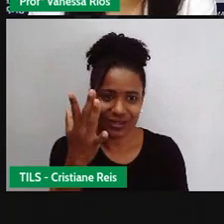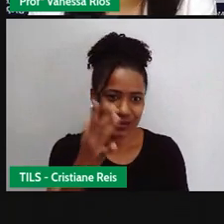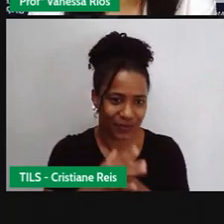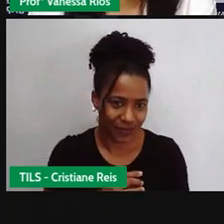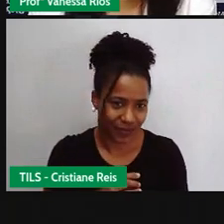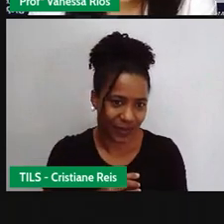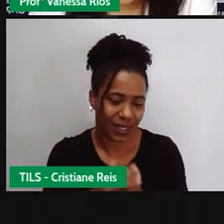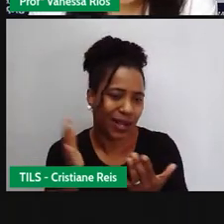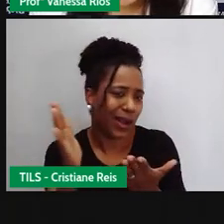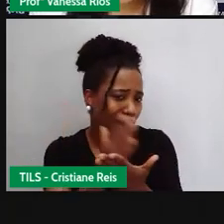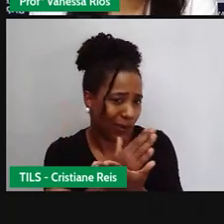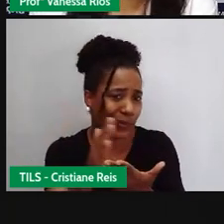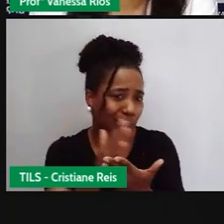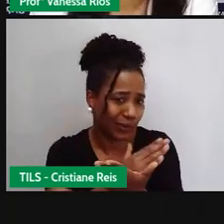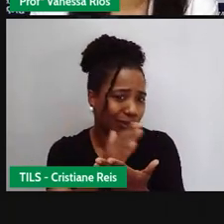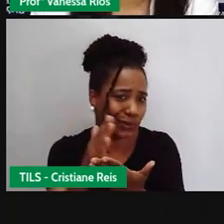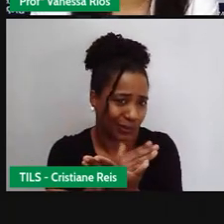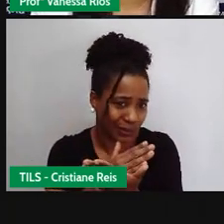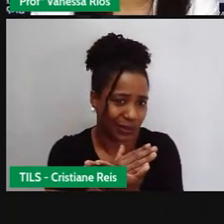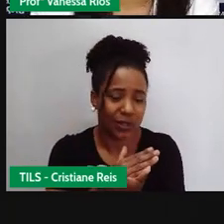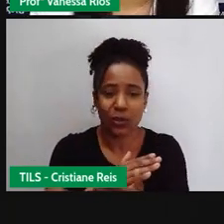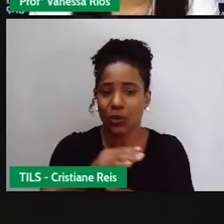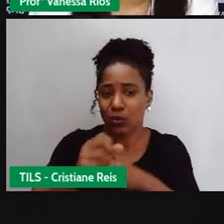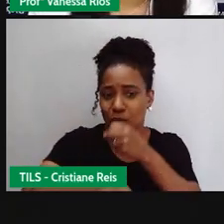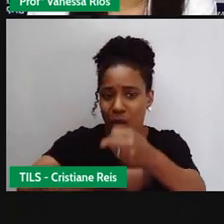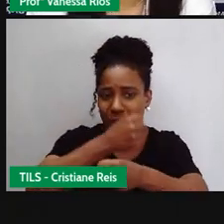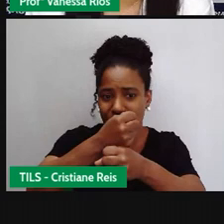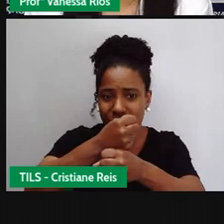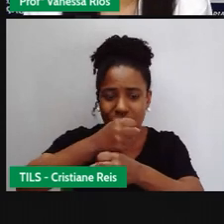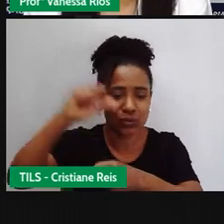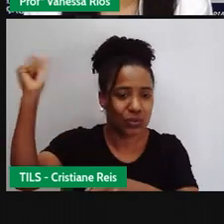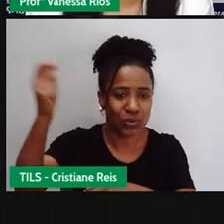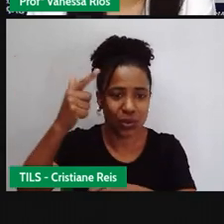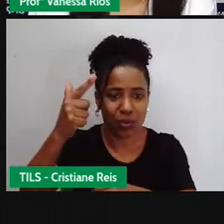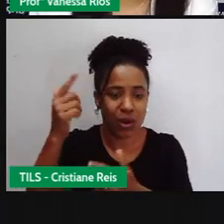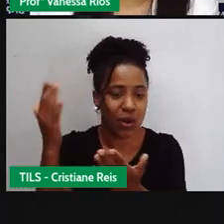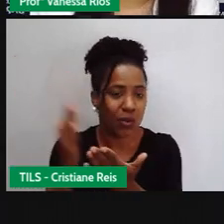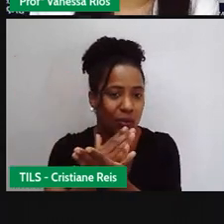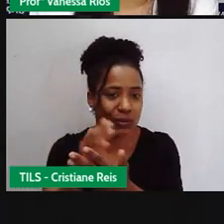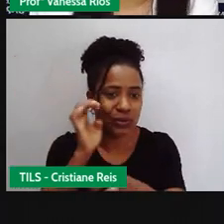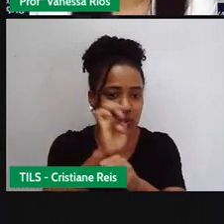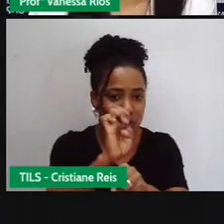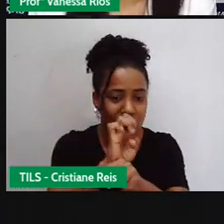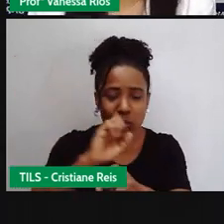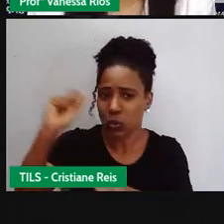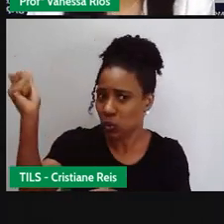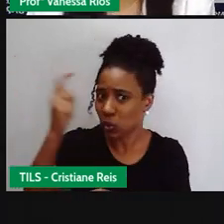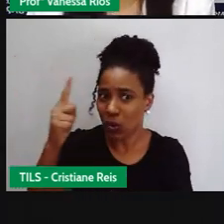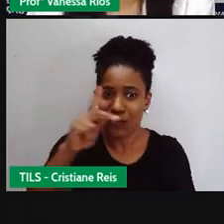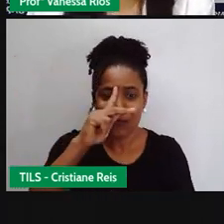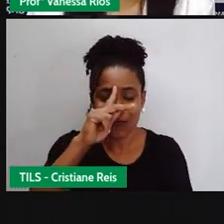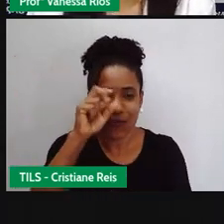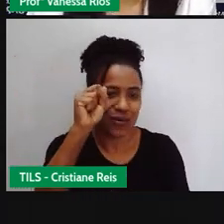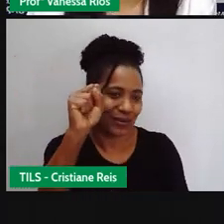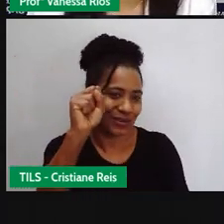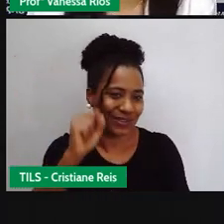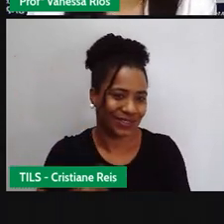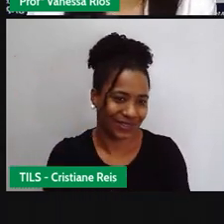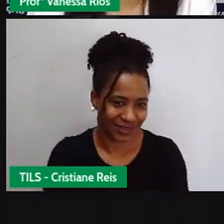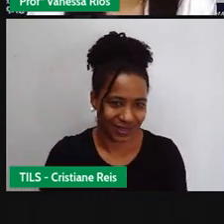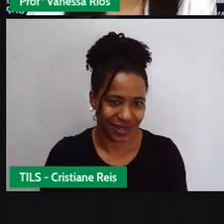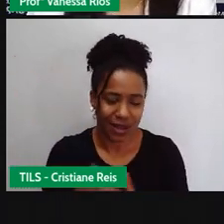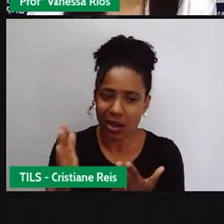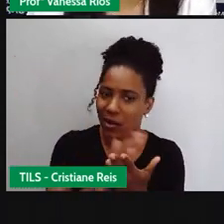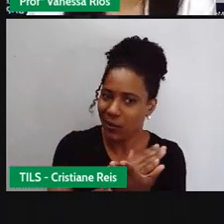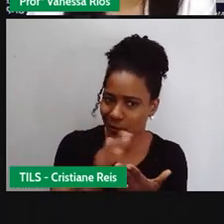aparece praticamente o ano inteiro. Tem estados aí que faz mais Sol, tem estados que o Sol, né, tem